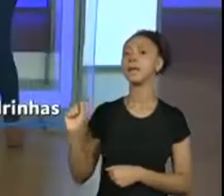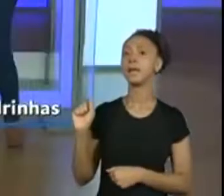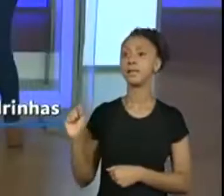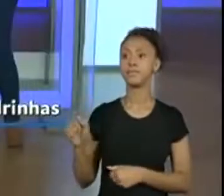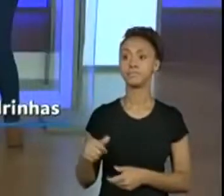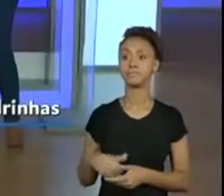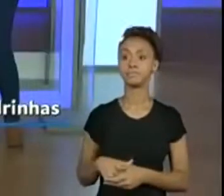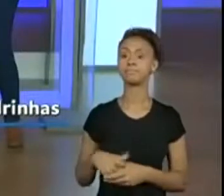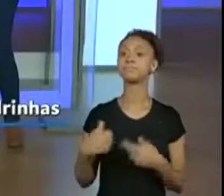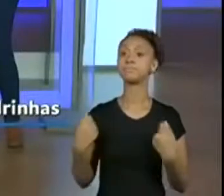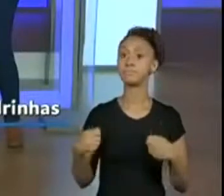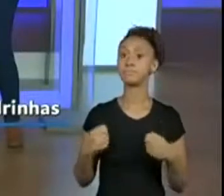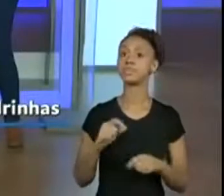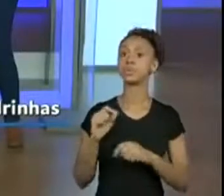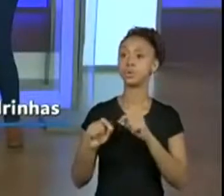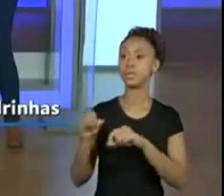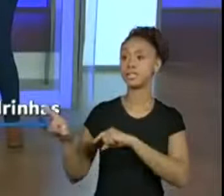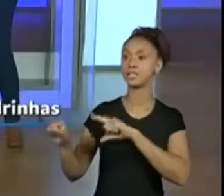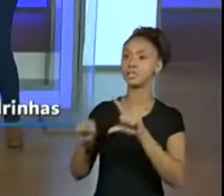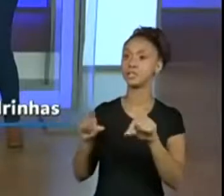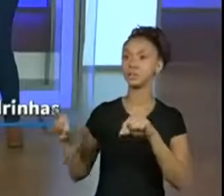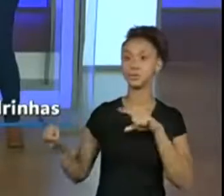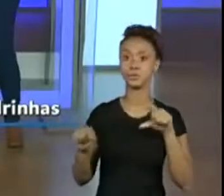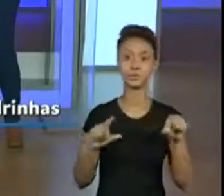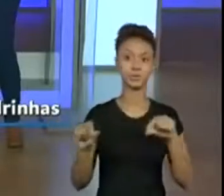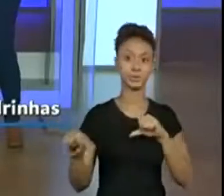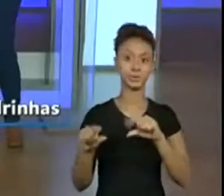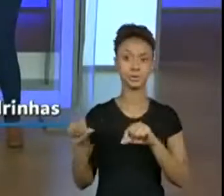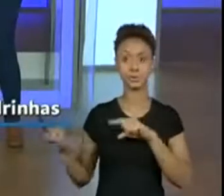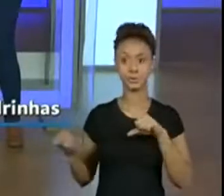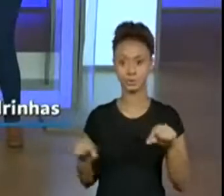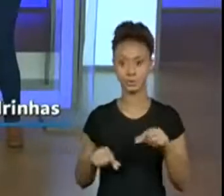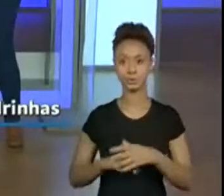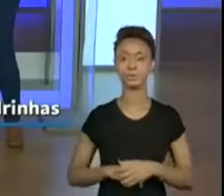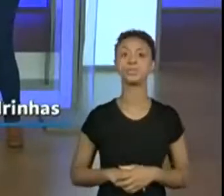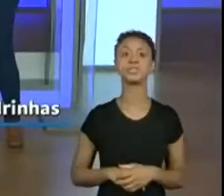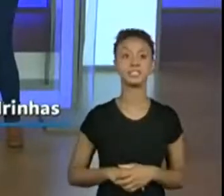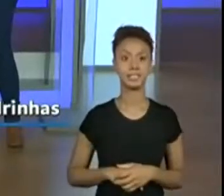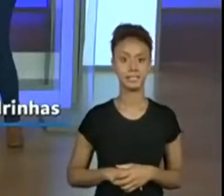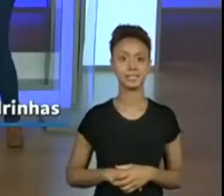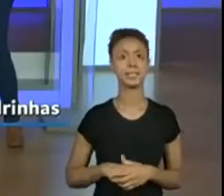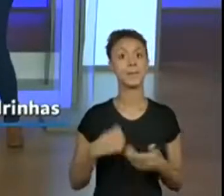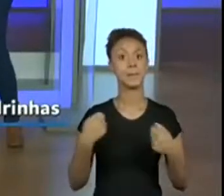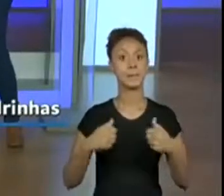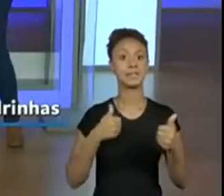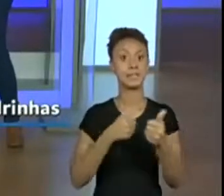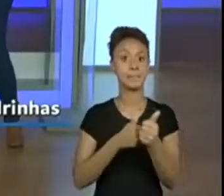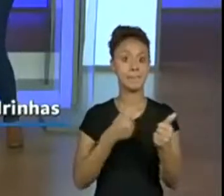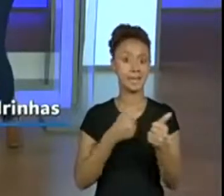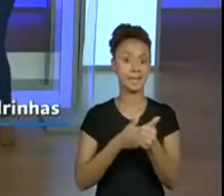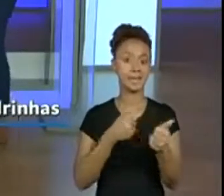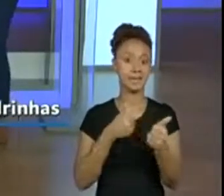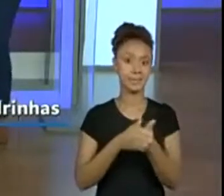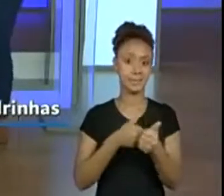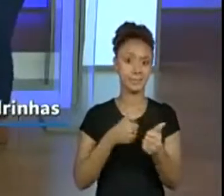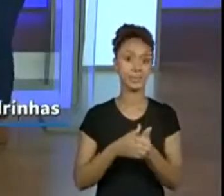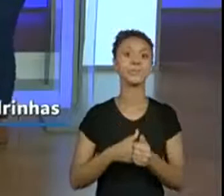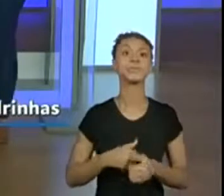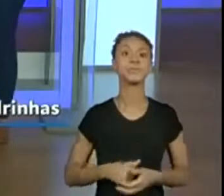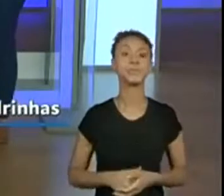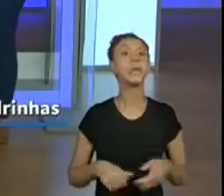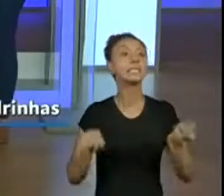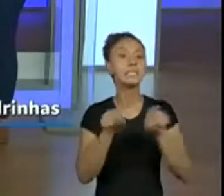vai definir algumas coisas, né? Então, você vai ter um afeto pela pessoa que você vai ler. Nós duas também vamos